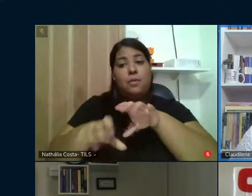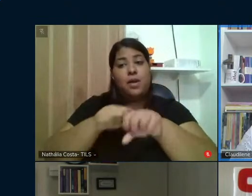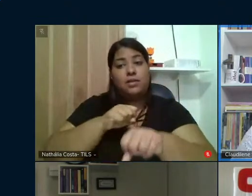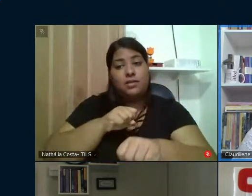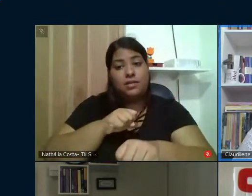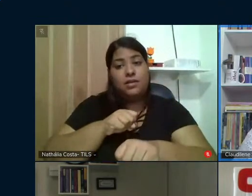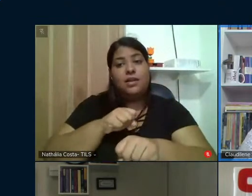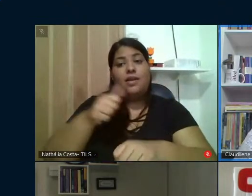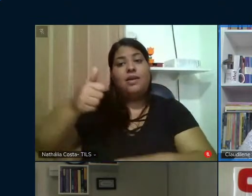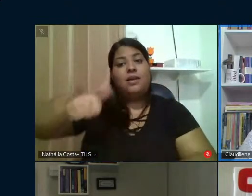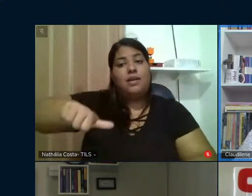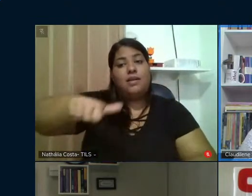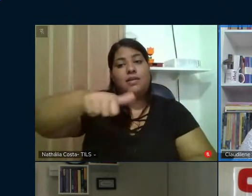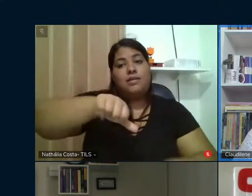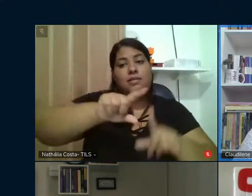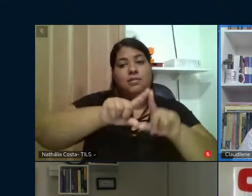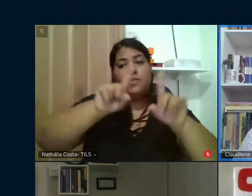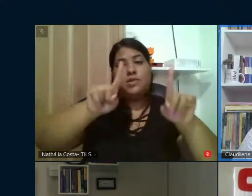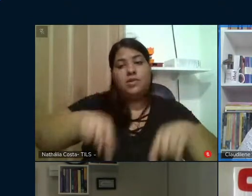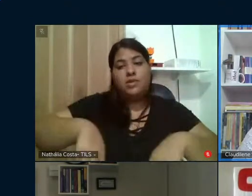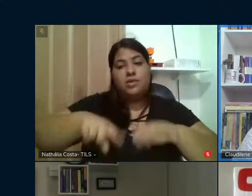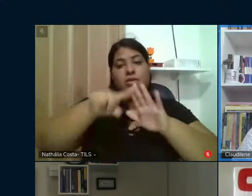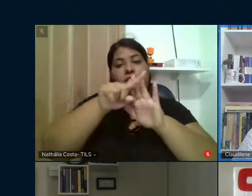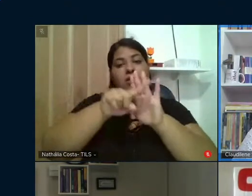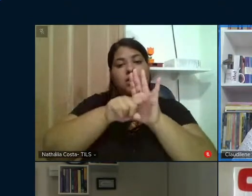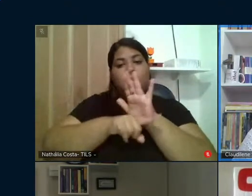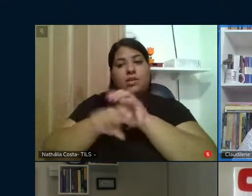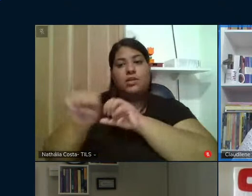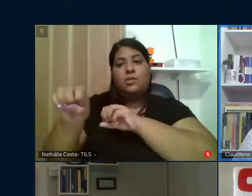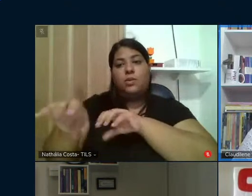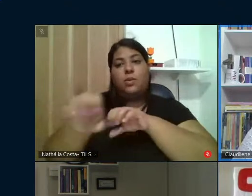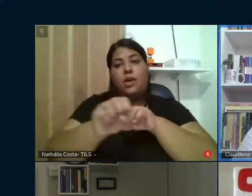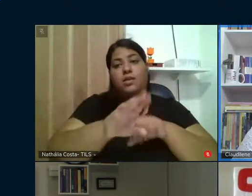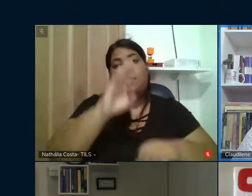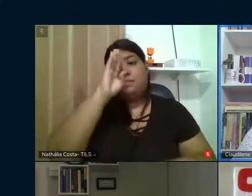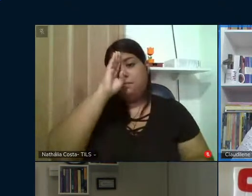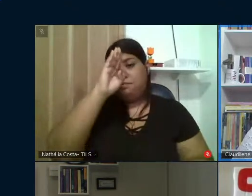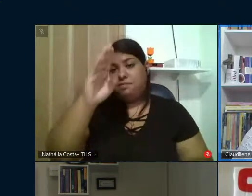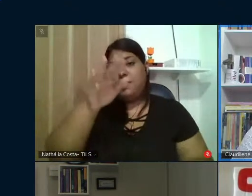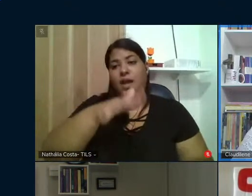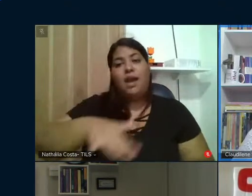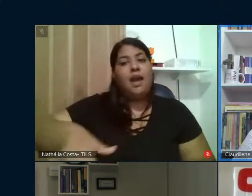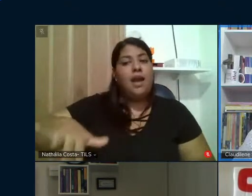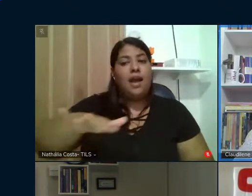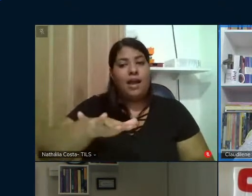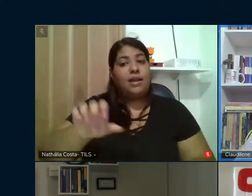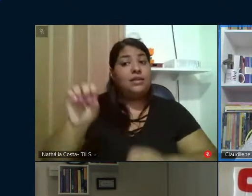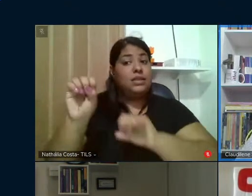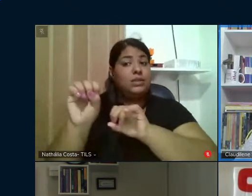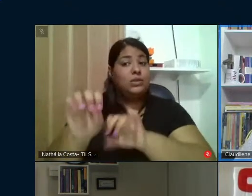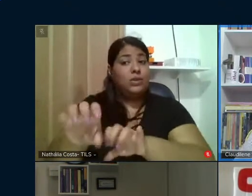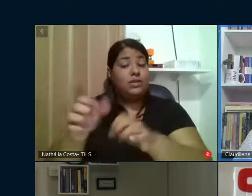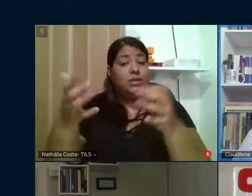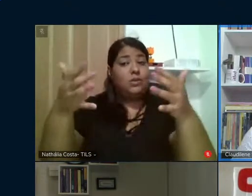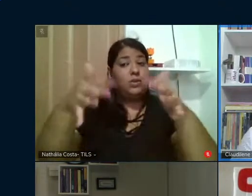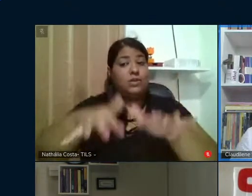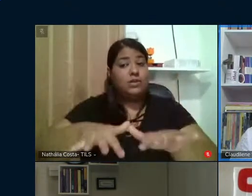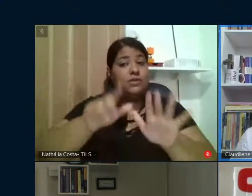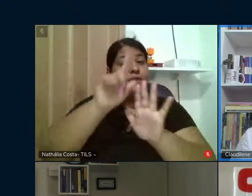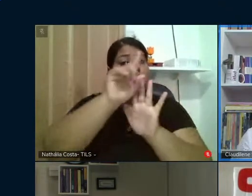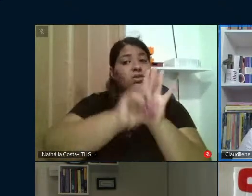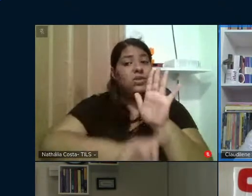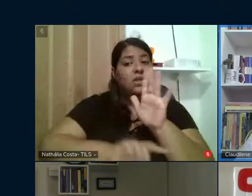avaliação de projetos e programas educacionais, atuando principalmente nas seguintes áreas, Educação Inclusiva, Direito à